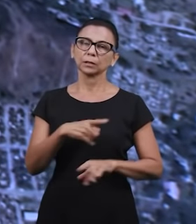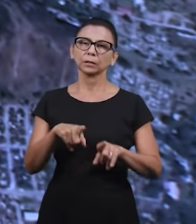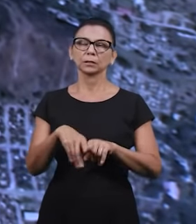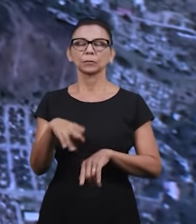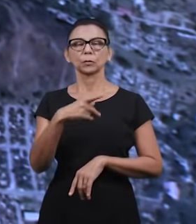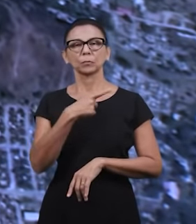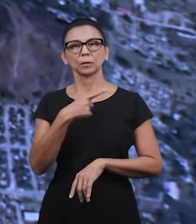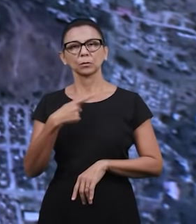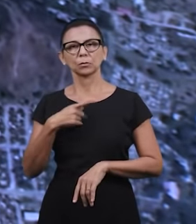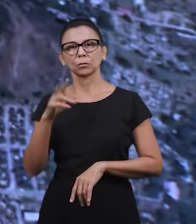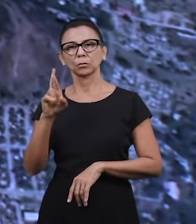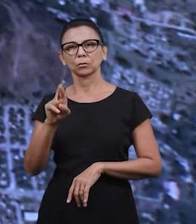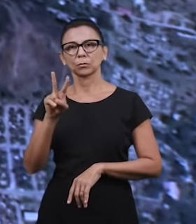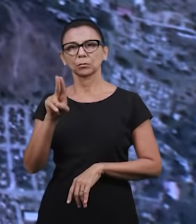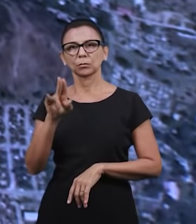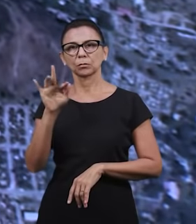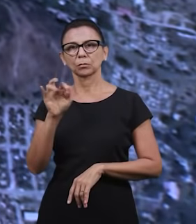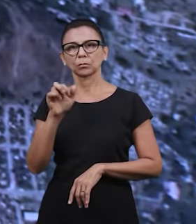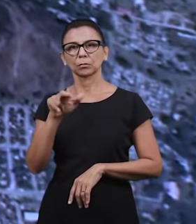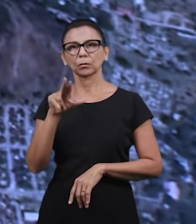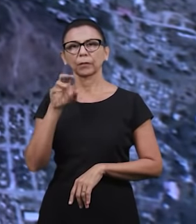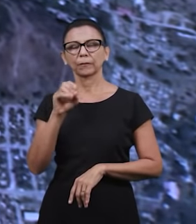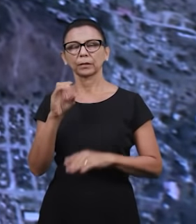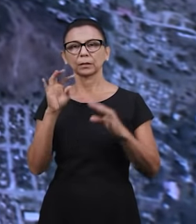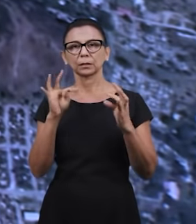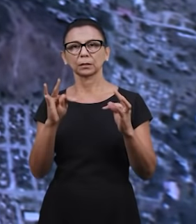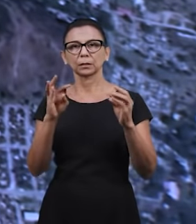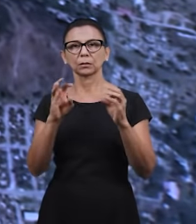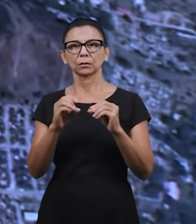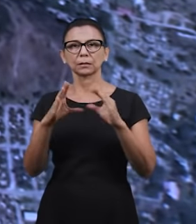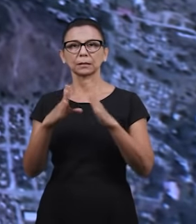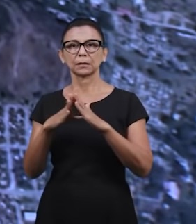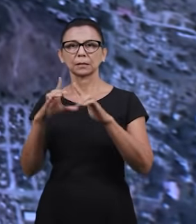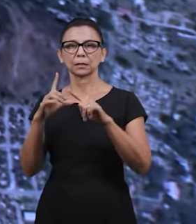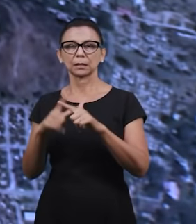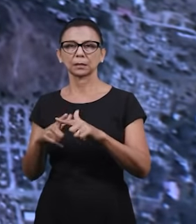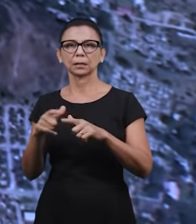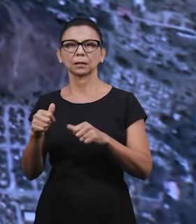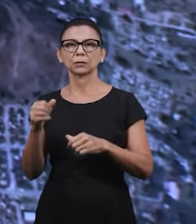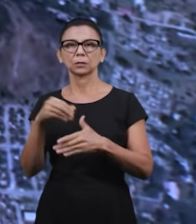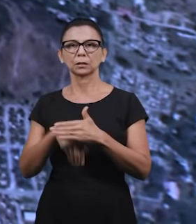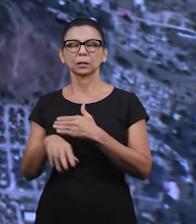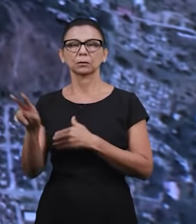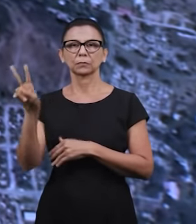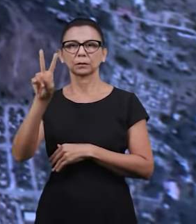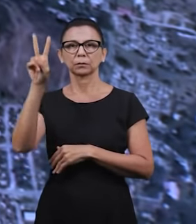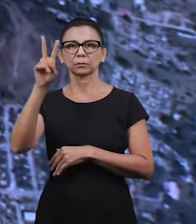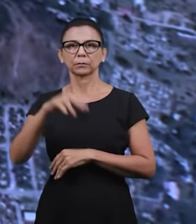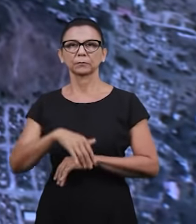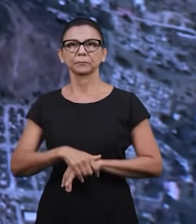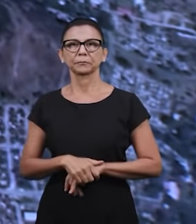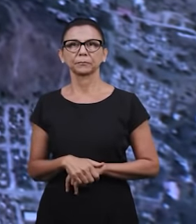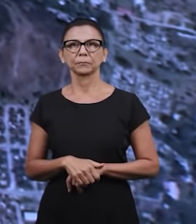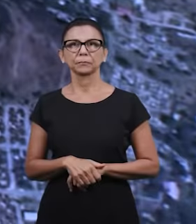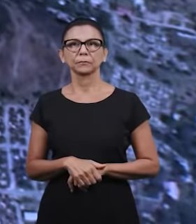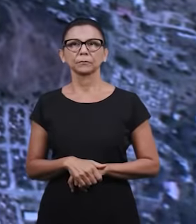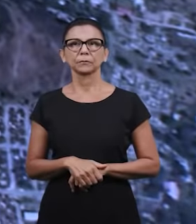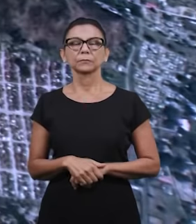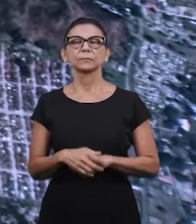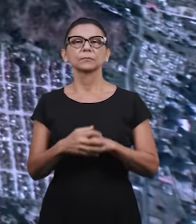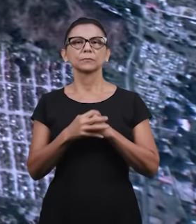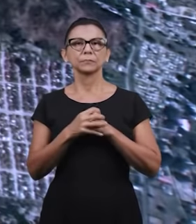com o pastor Rufino e também todas as igrejas aí em Guadabita e em toda Venezuela